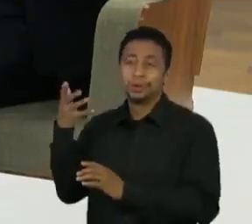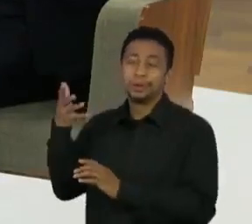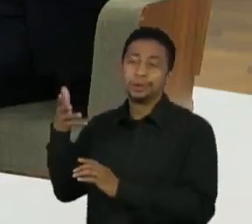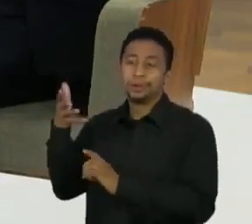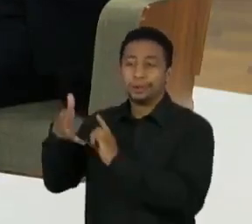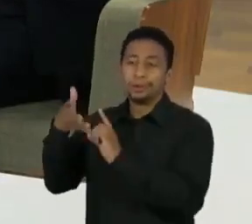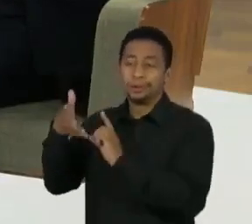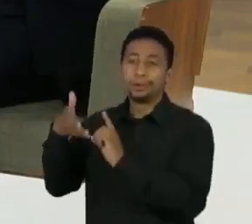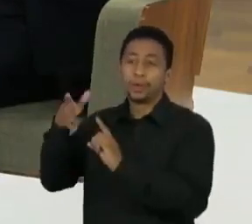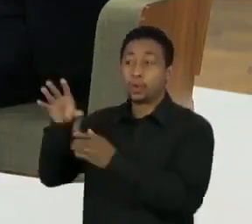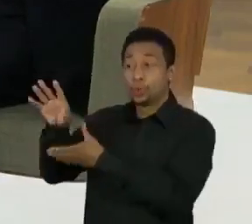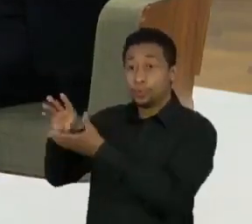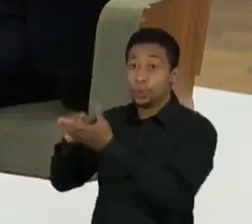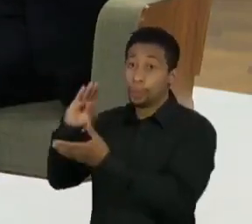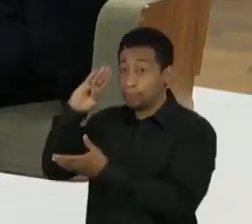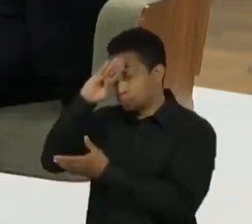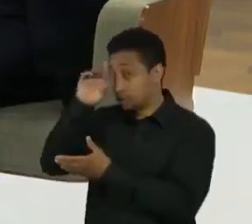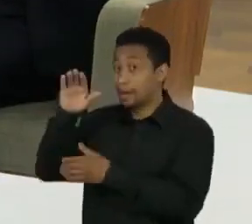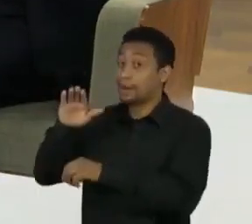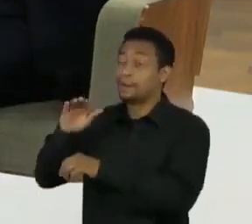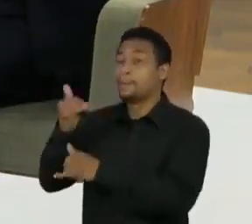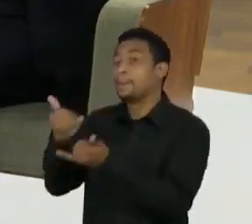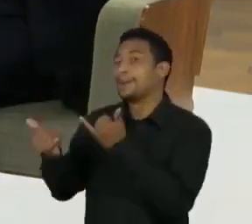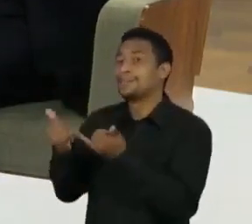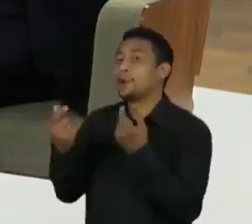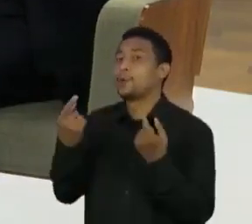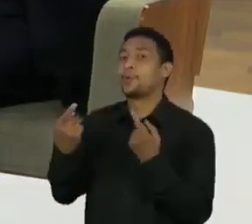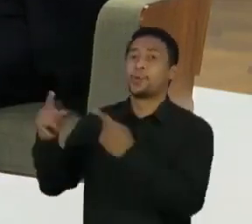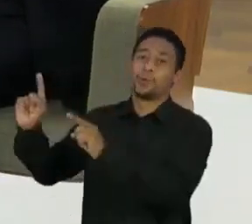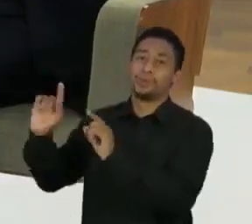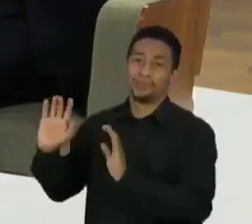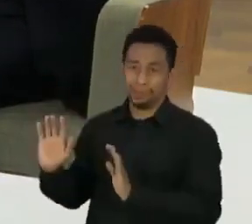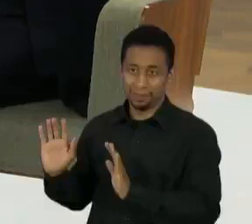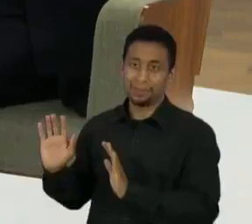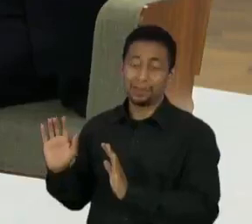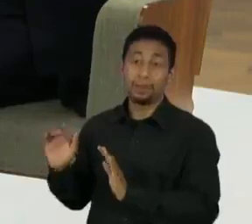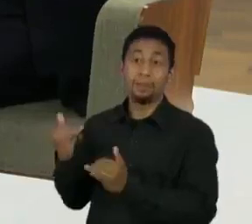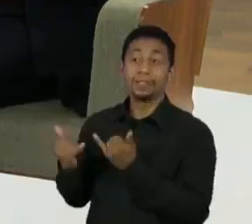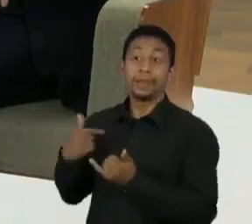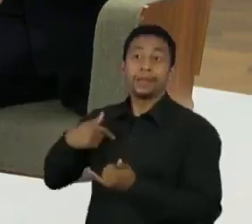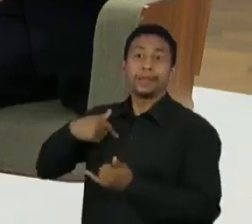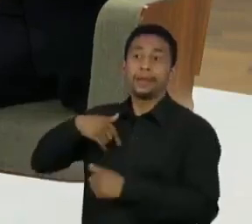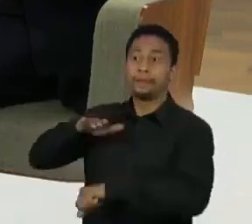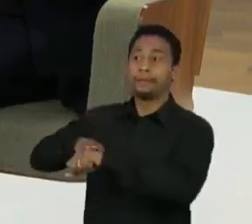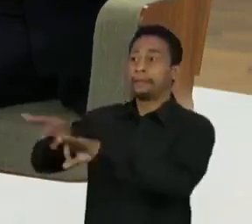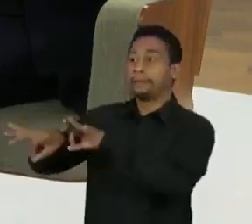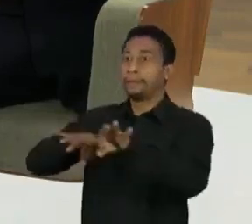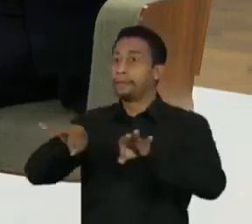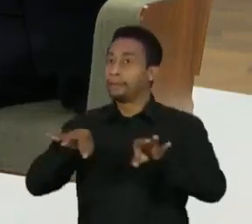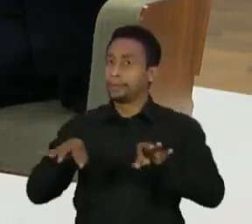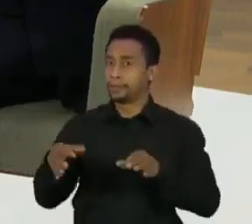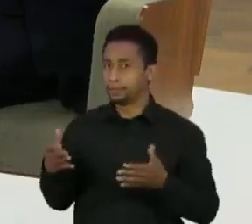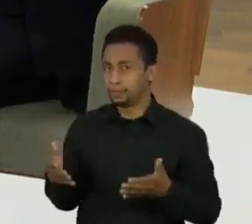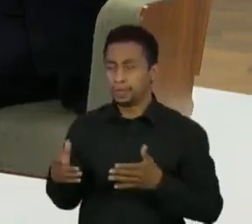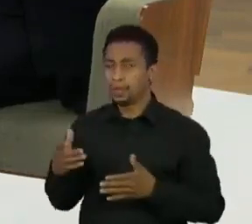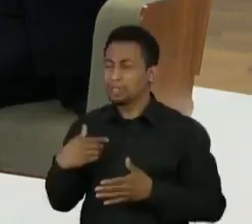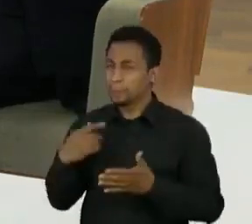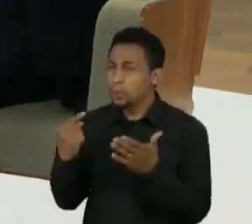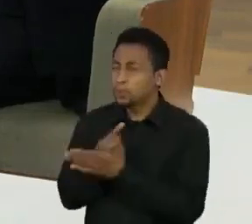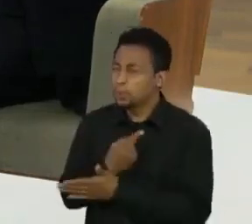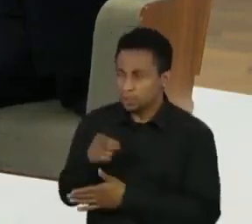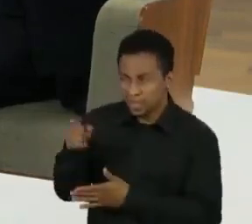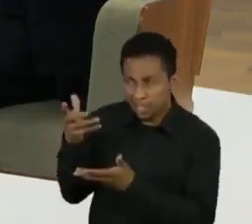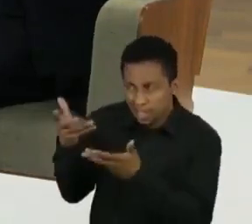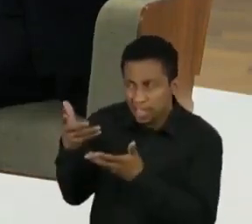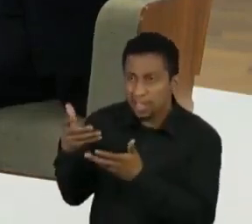pareceu uma coisa contra o Bolsonaro, como se eu... até alguém me perguntou, numa das entrevistas, alguém me perguntou, será que o senhor não fez aquilo para